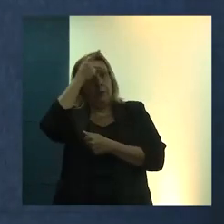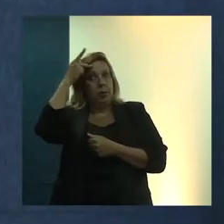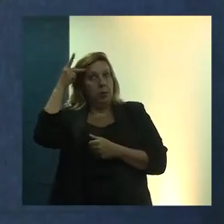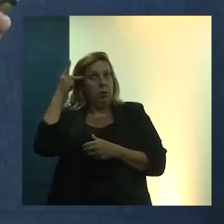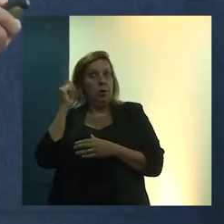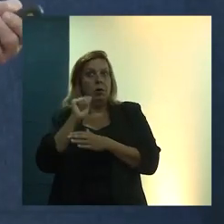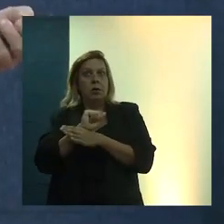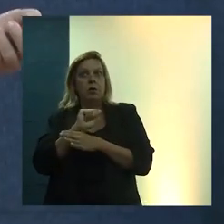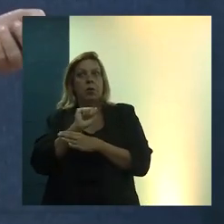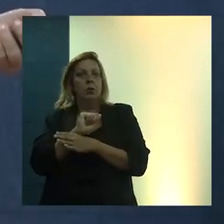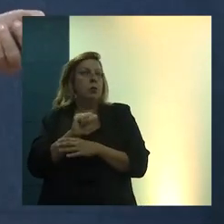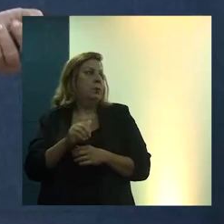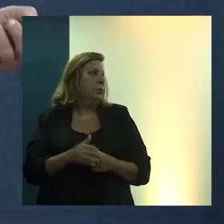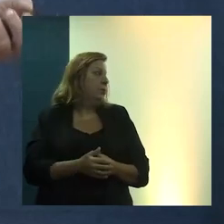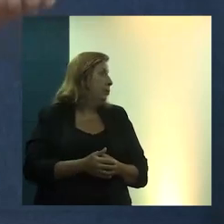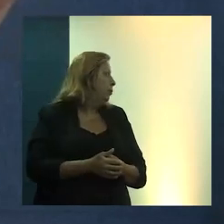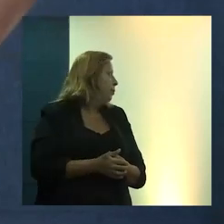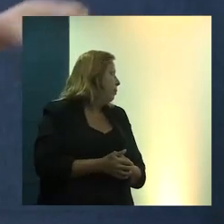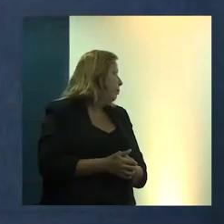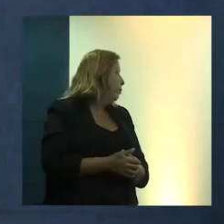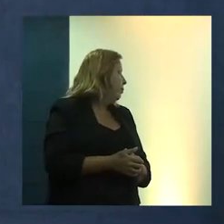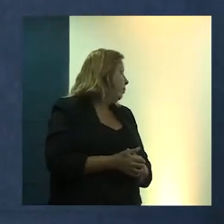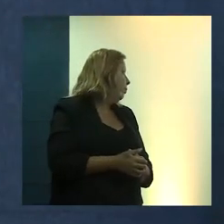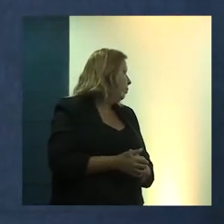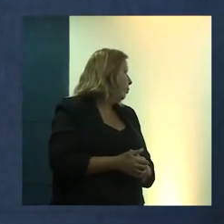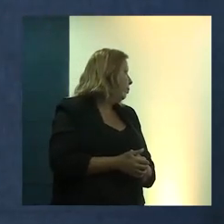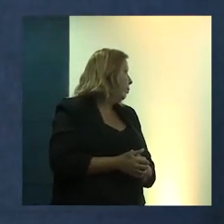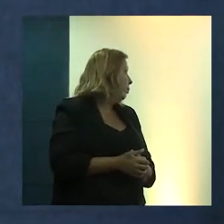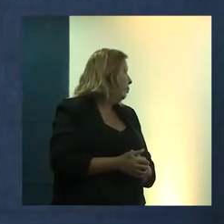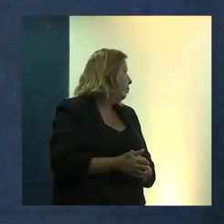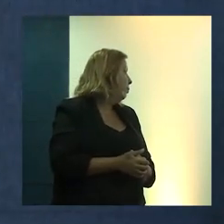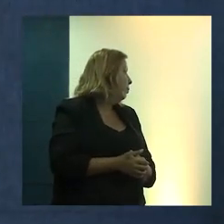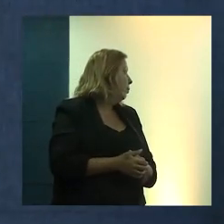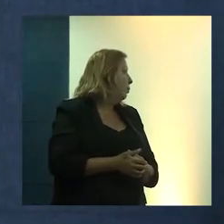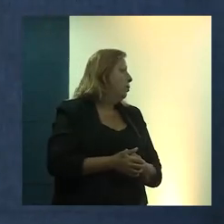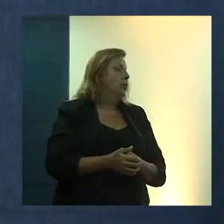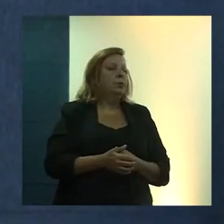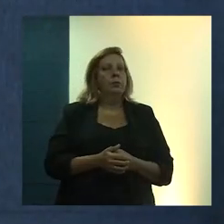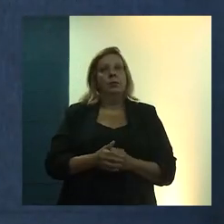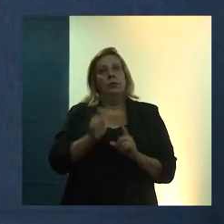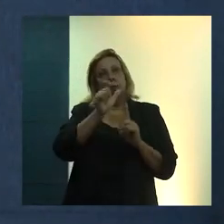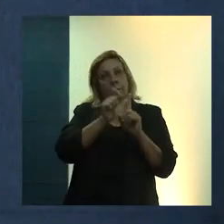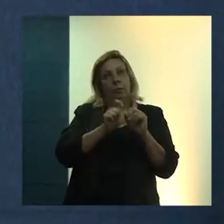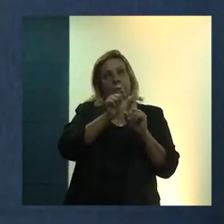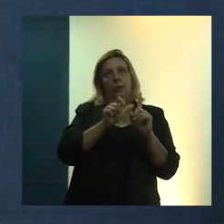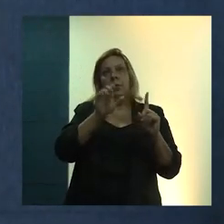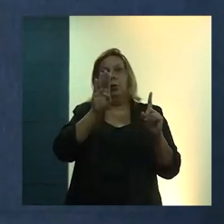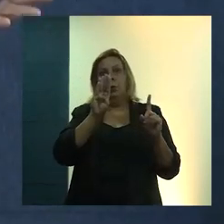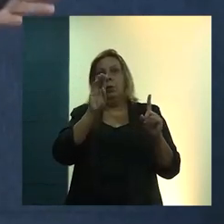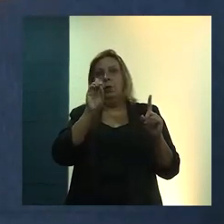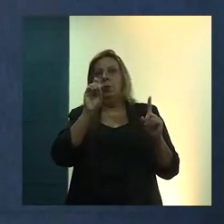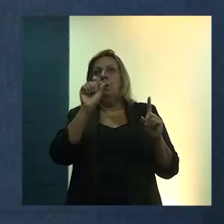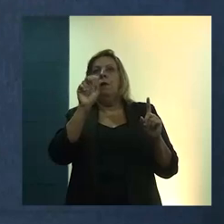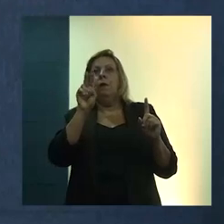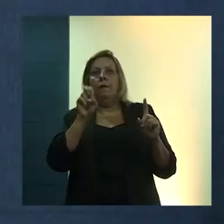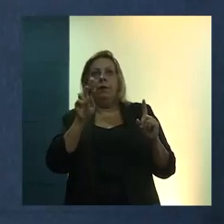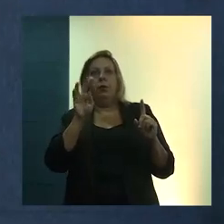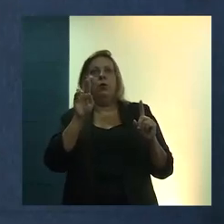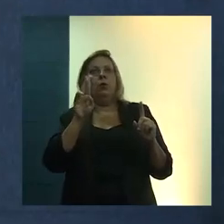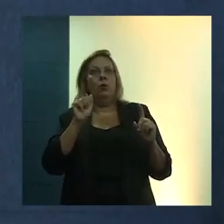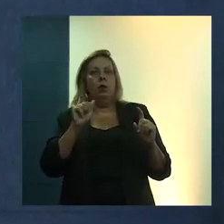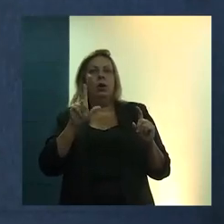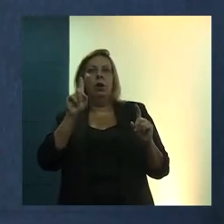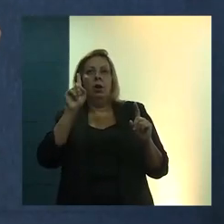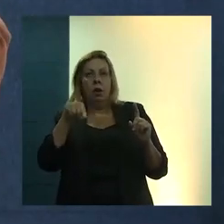é a ideia, não é? E, finalmente, o Boa Ventura de Sousa Santos. Esse é o nosso tripé teórico, que trabalha com a